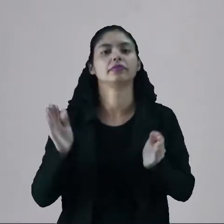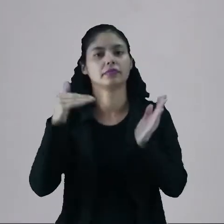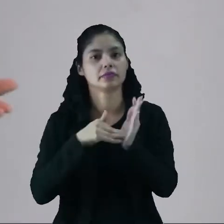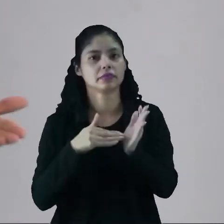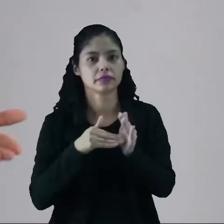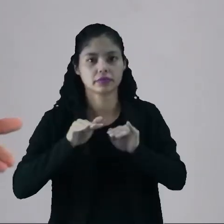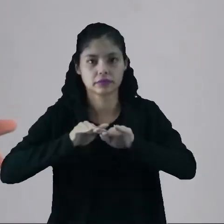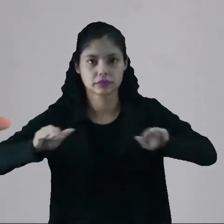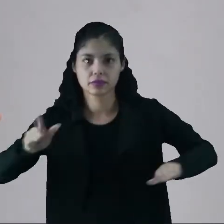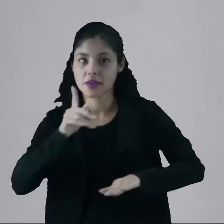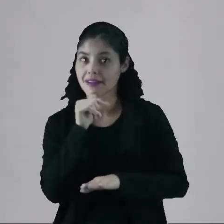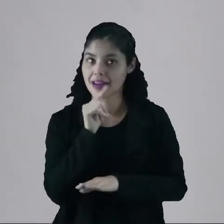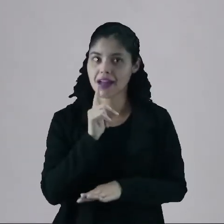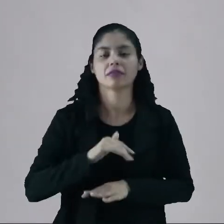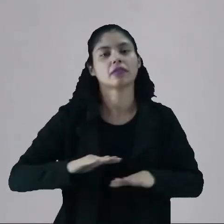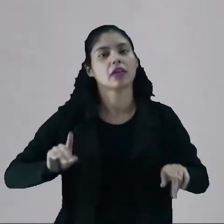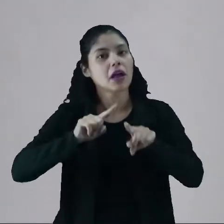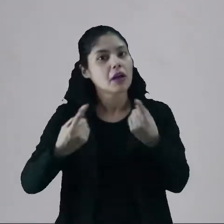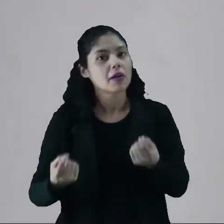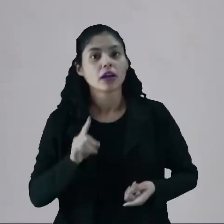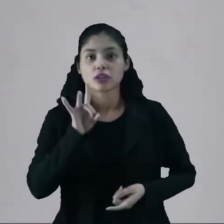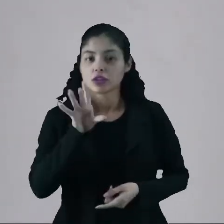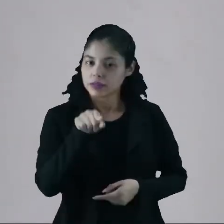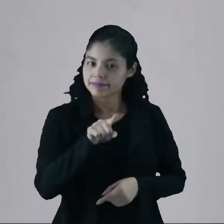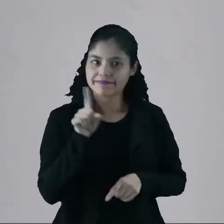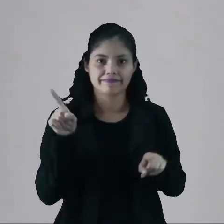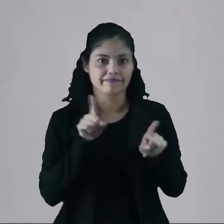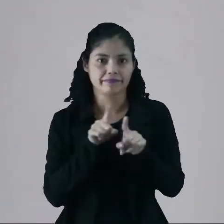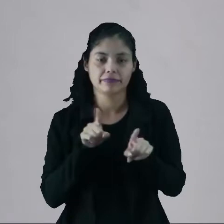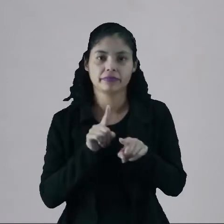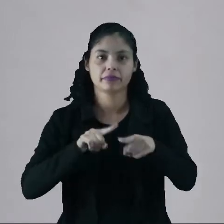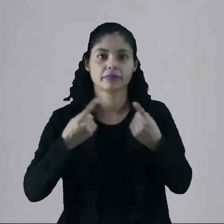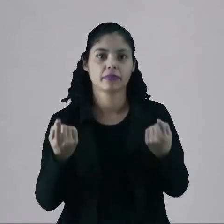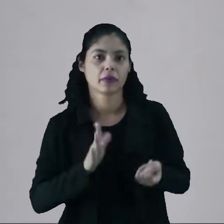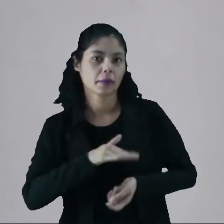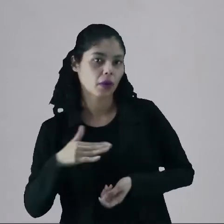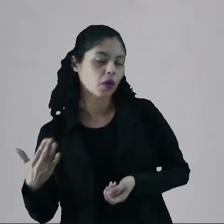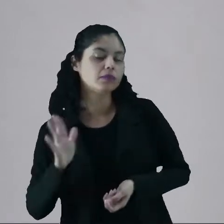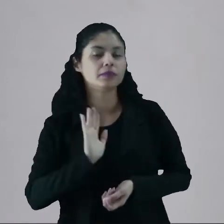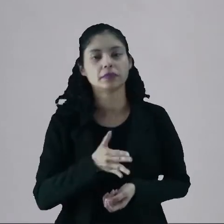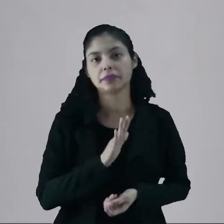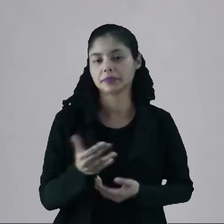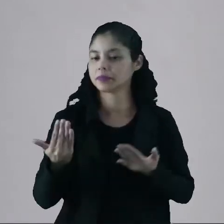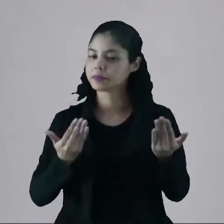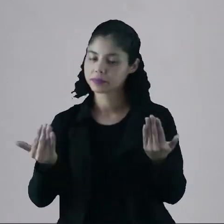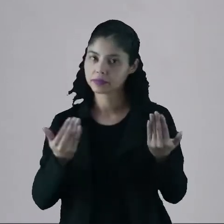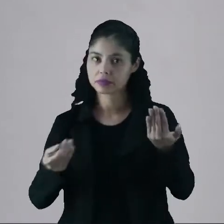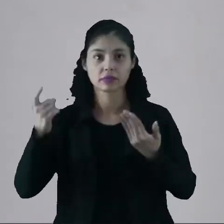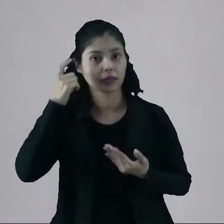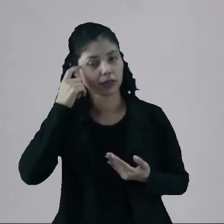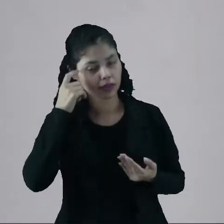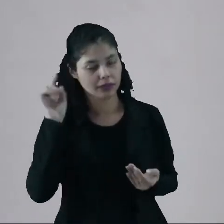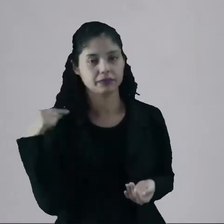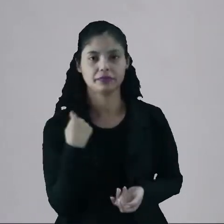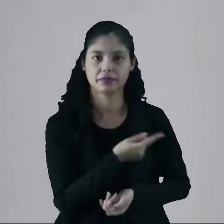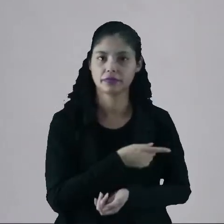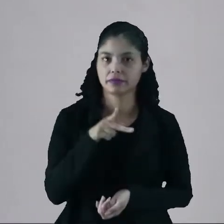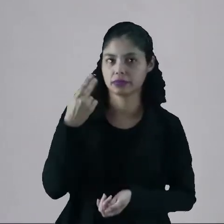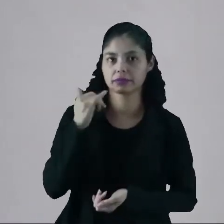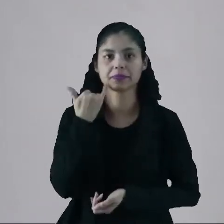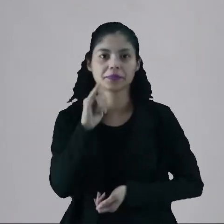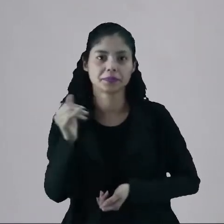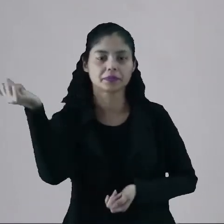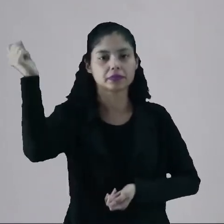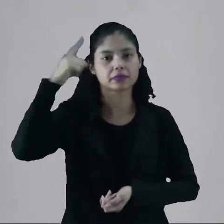superfícies aquáticas. Mas não é só isso, mas quando já está associado na mente da gente, que quando fala